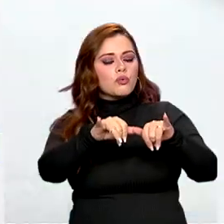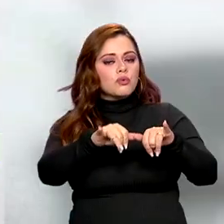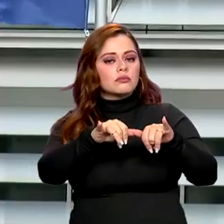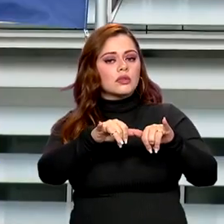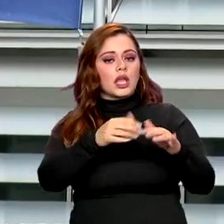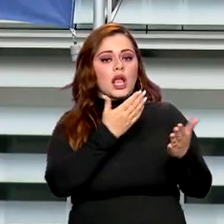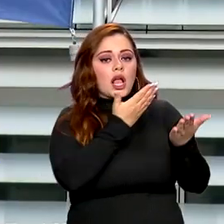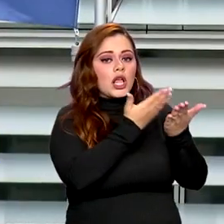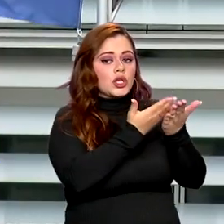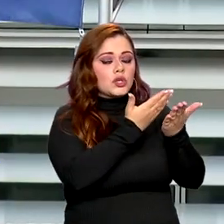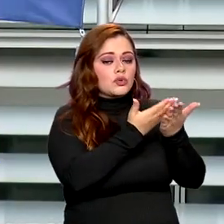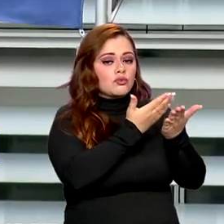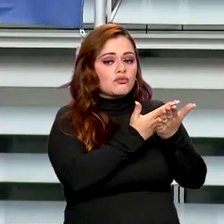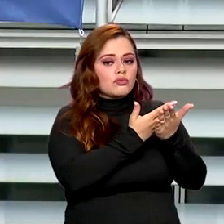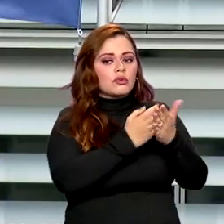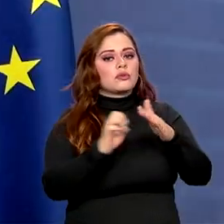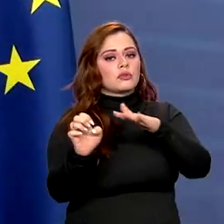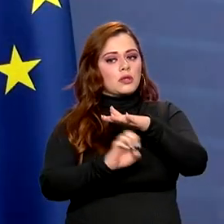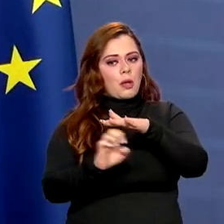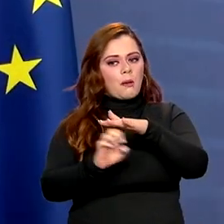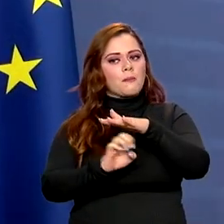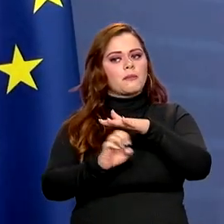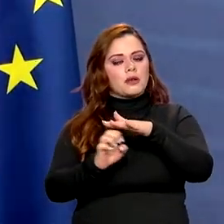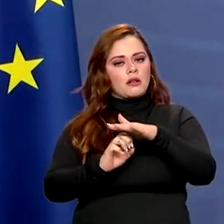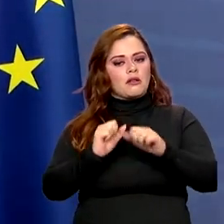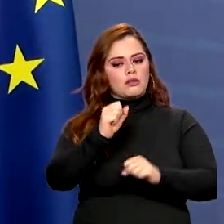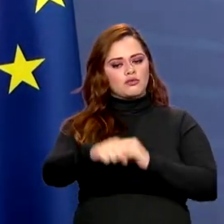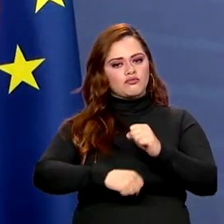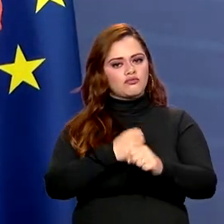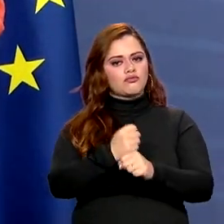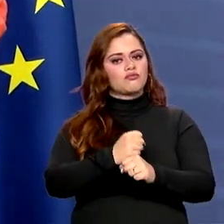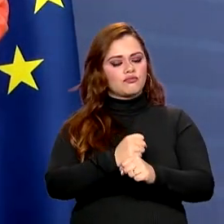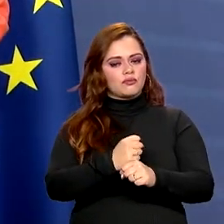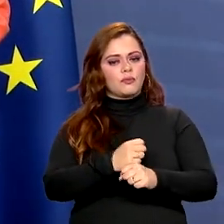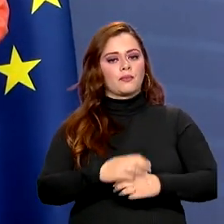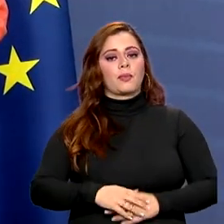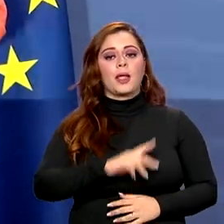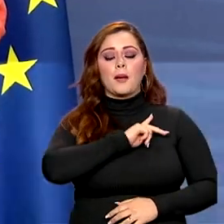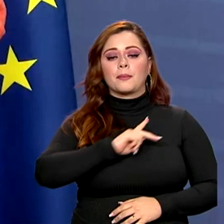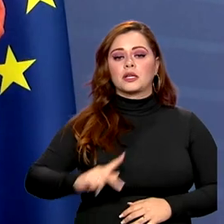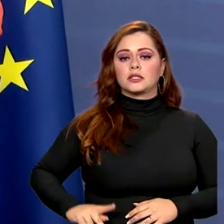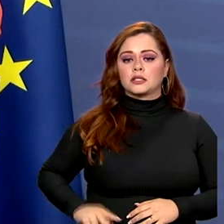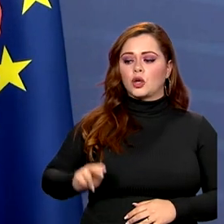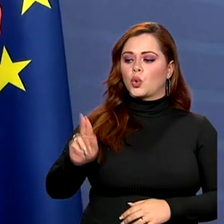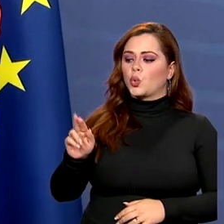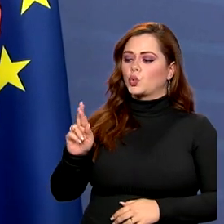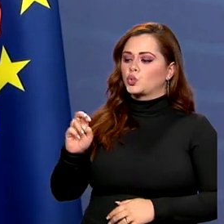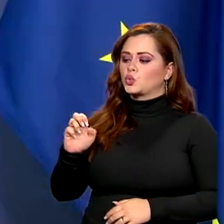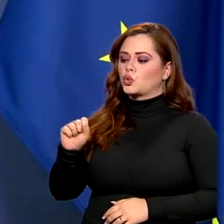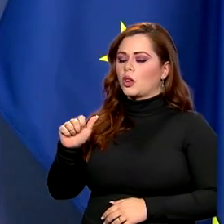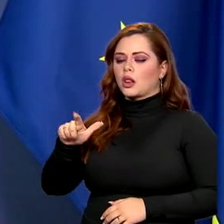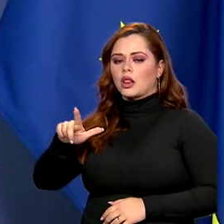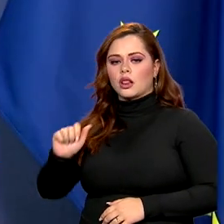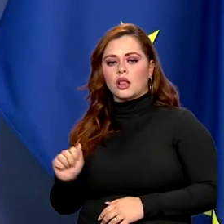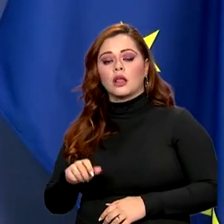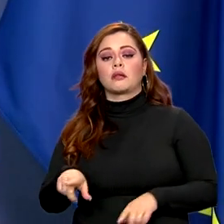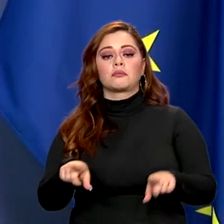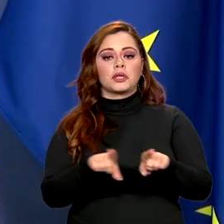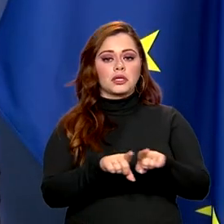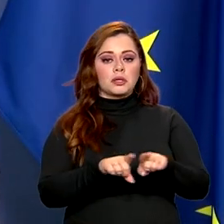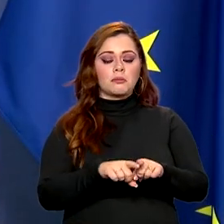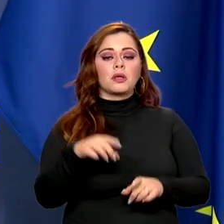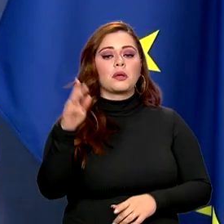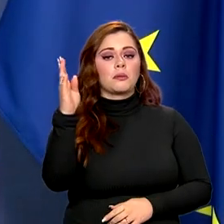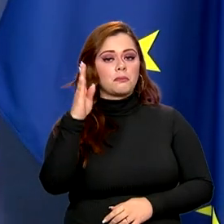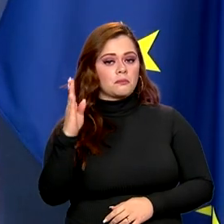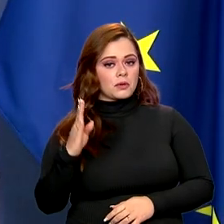missão empresarial no ano que vem. No encontro com a presidente da Comissão Europeia, Ursula von der Leyen, o presidente brasileiro